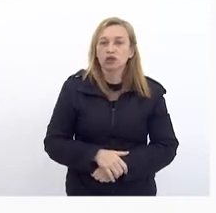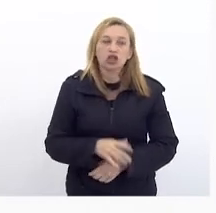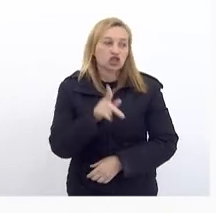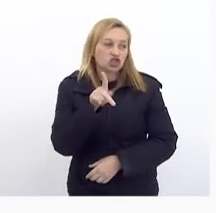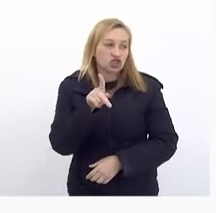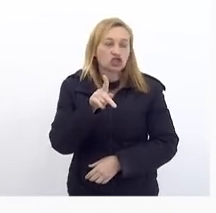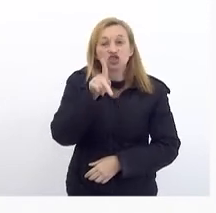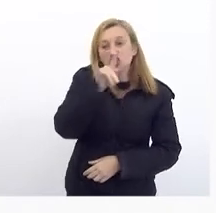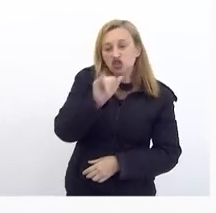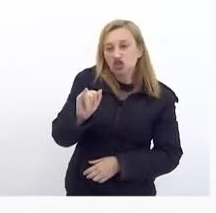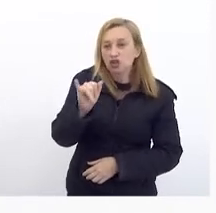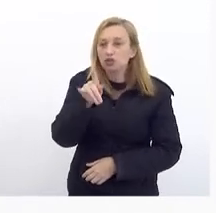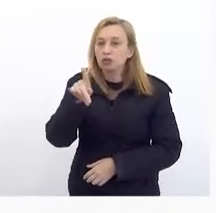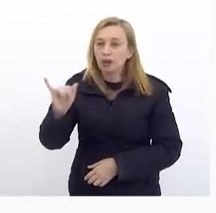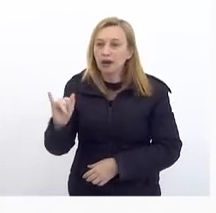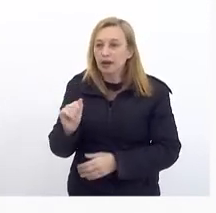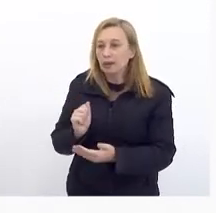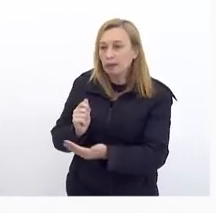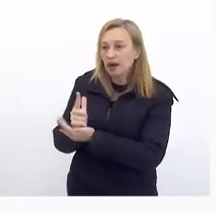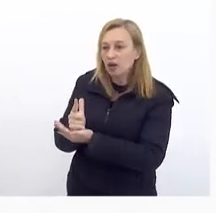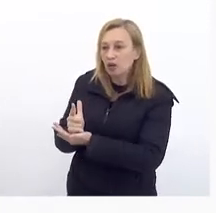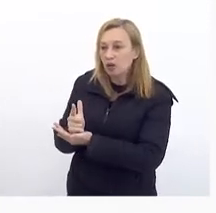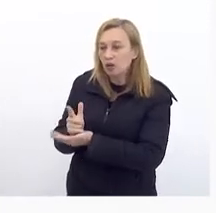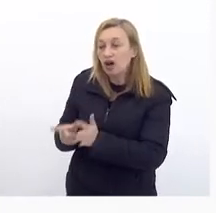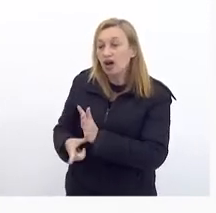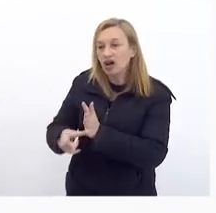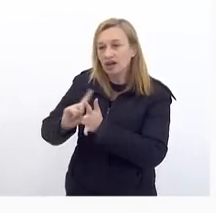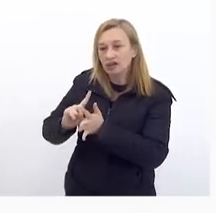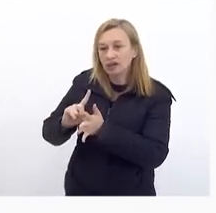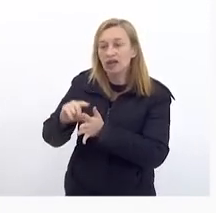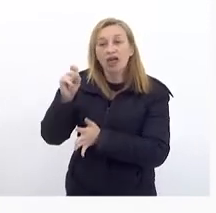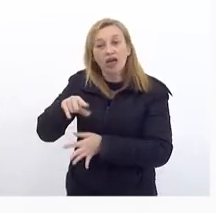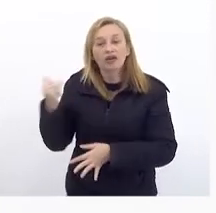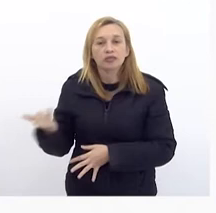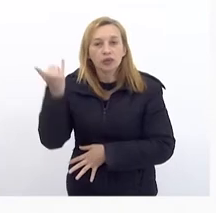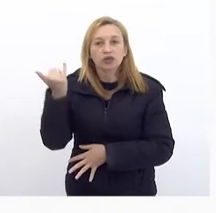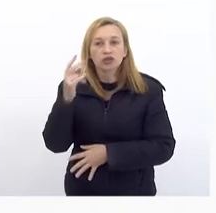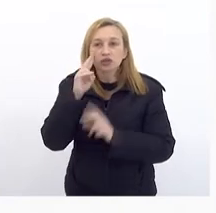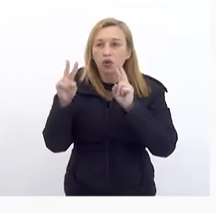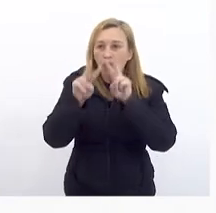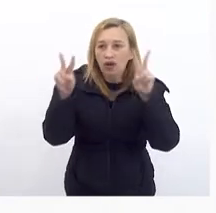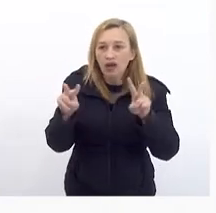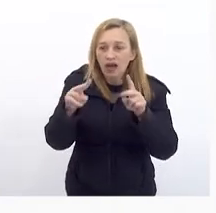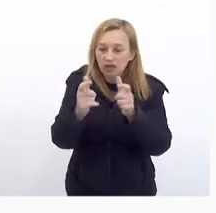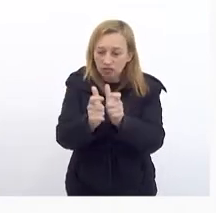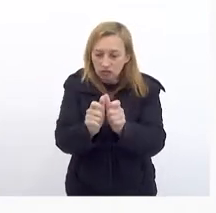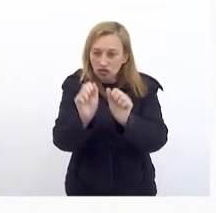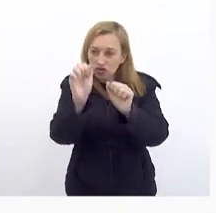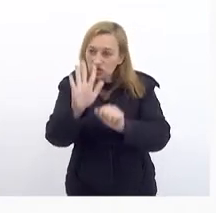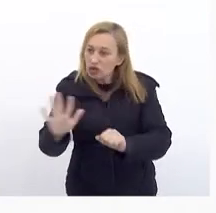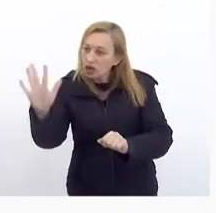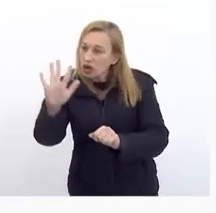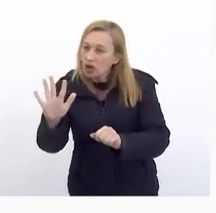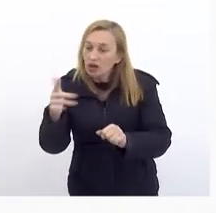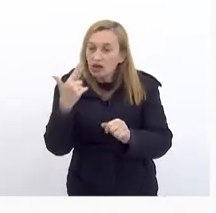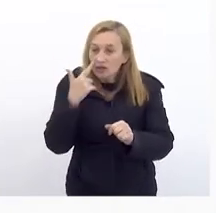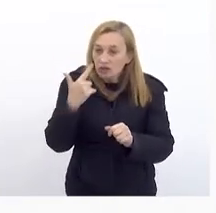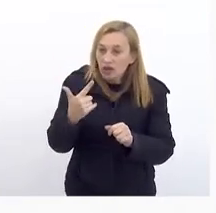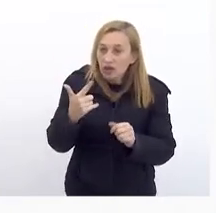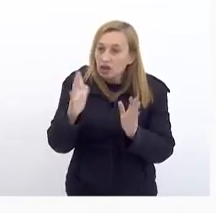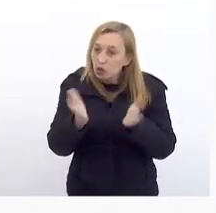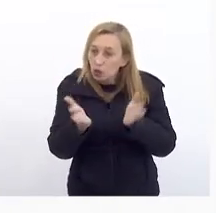pais E pagou Antecipado Então É muito importante A gente olhar De uma forma Ampliada E verificar Que hoje